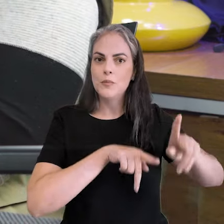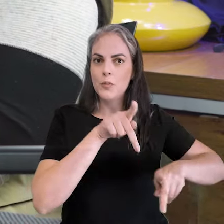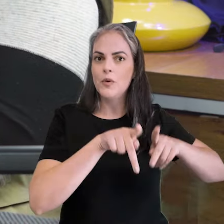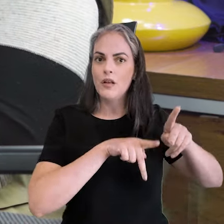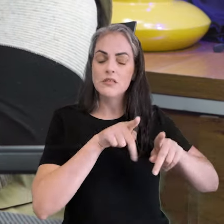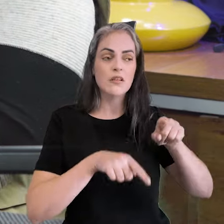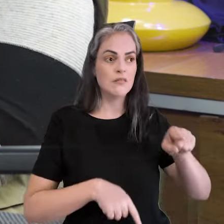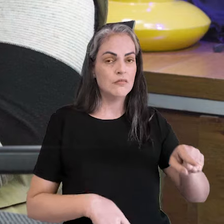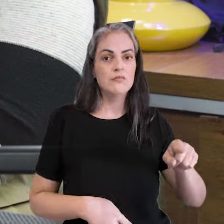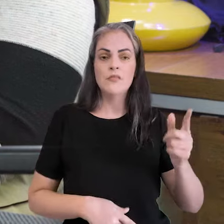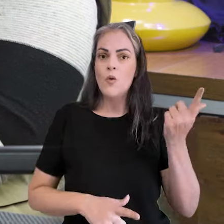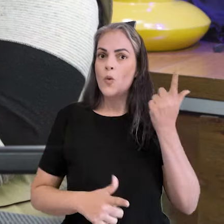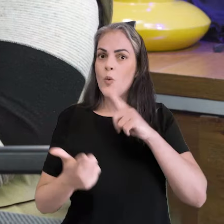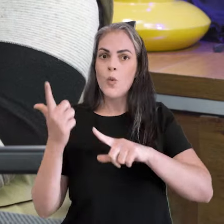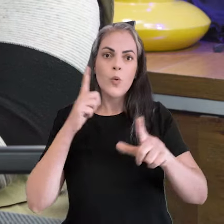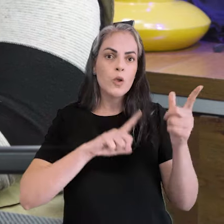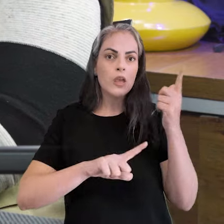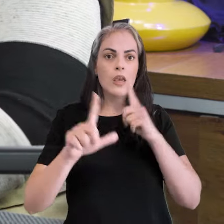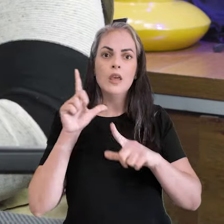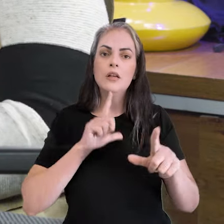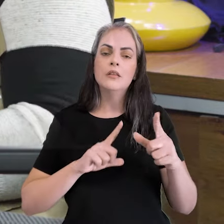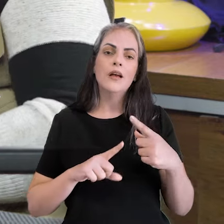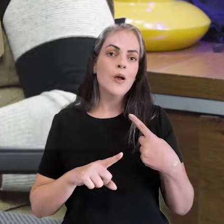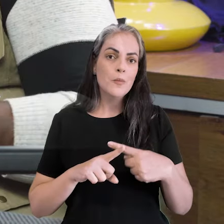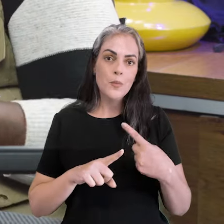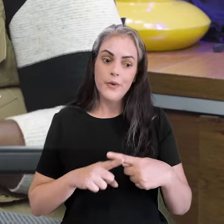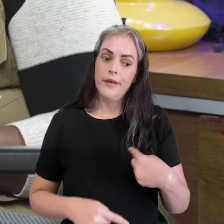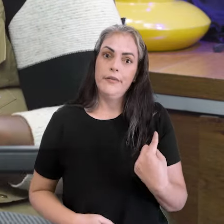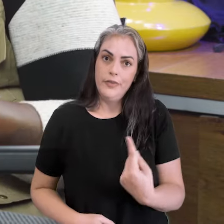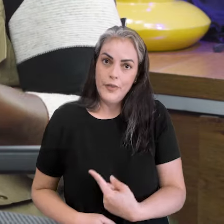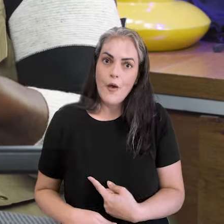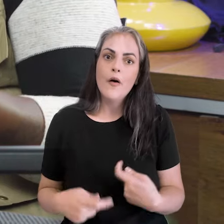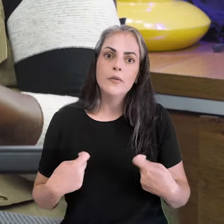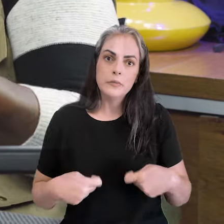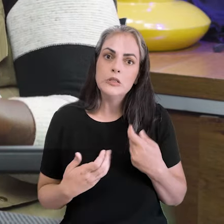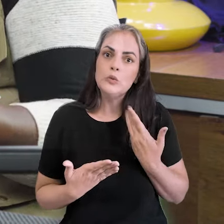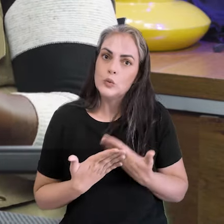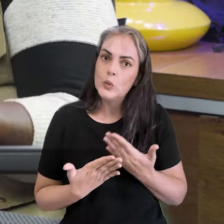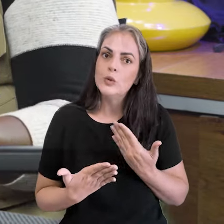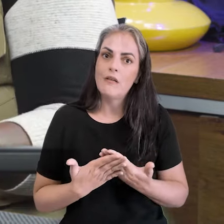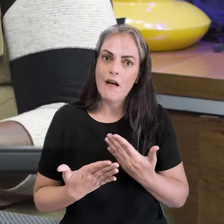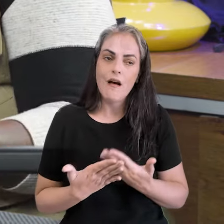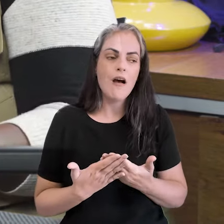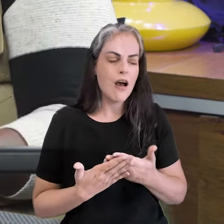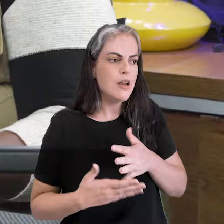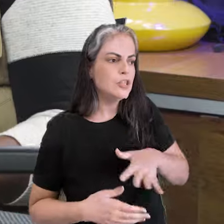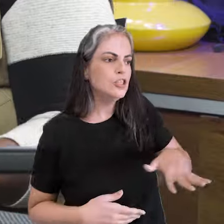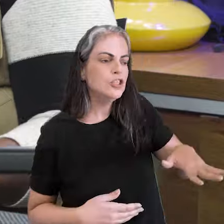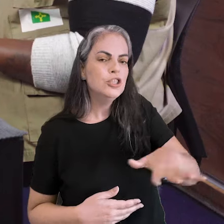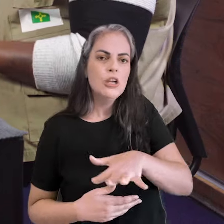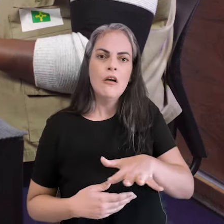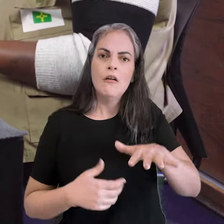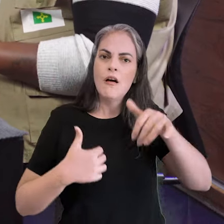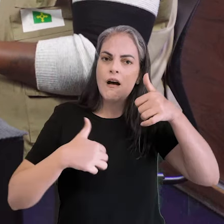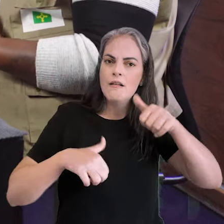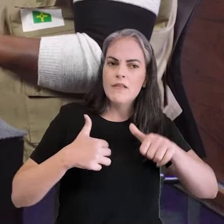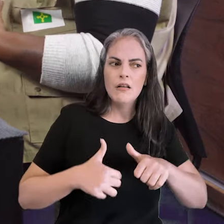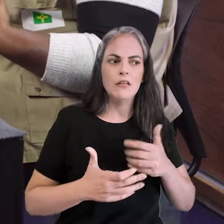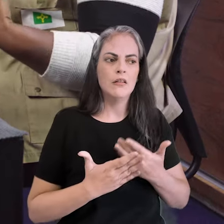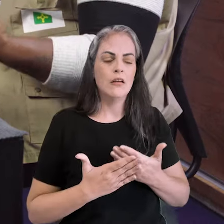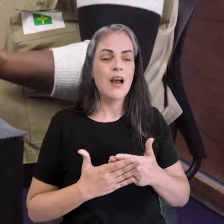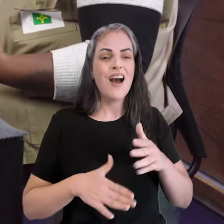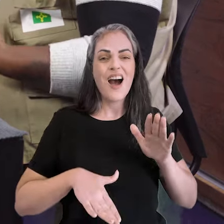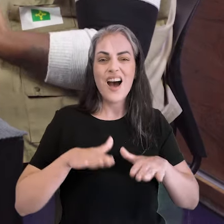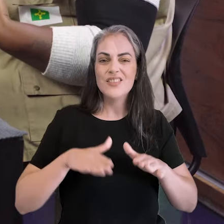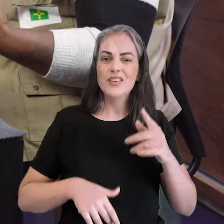A população ganha muito com isso, porque a gente estuda o local onde a gente trabalha. Muita gente pensa, ah,